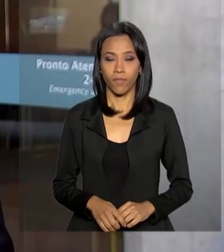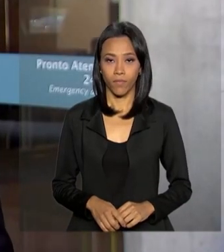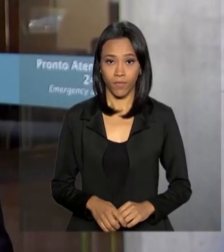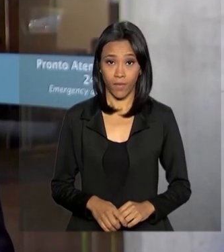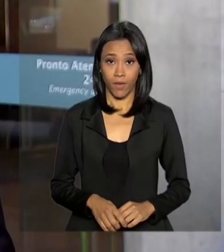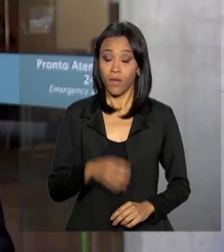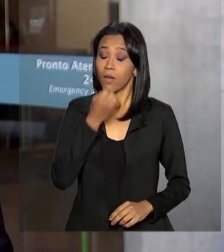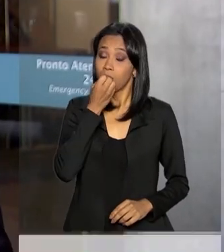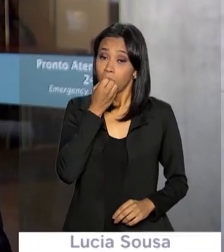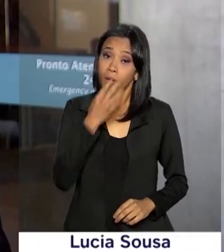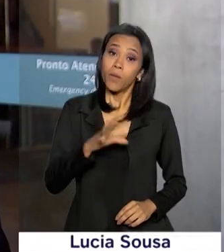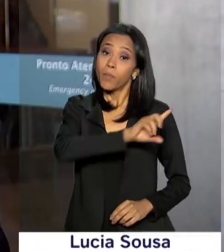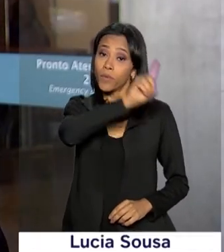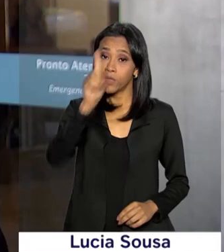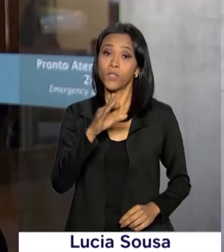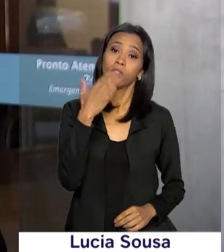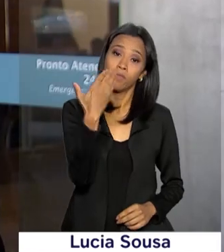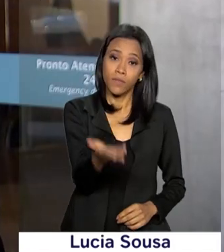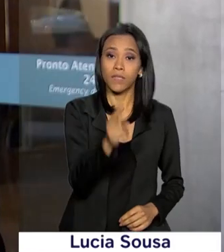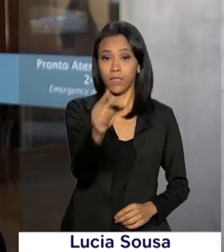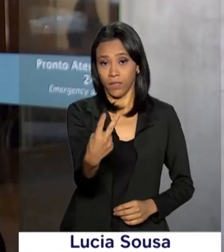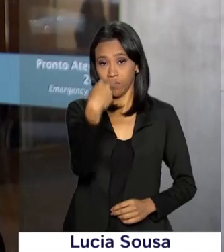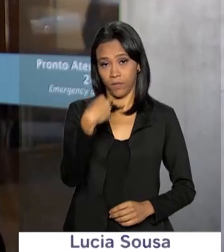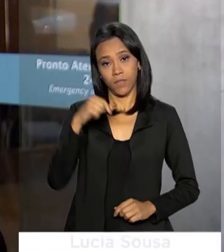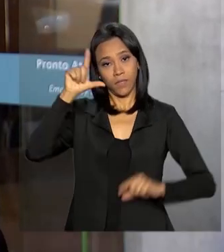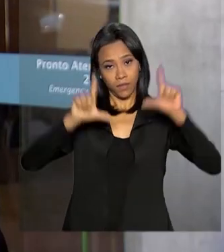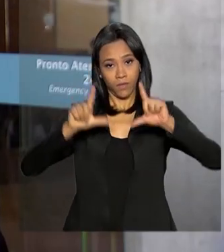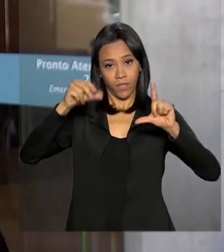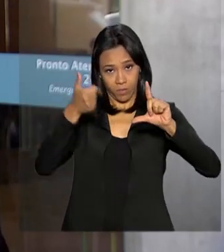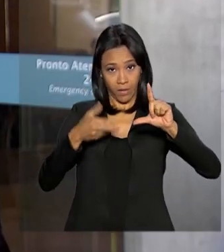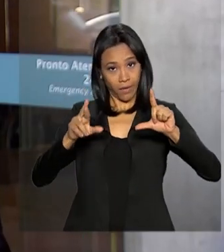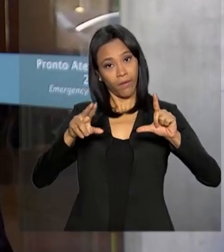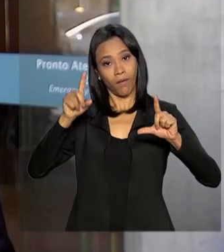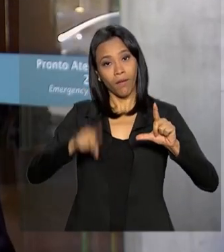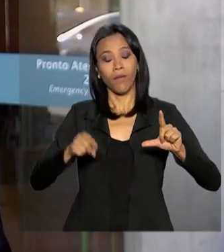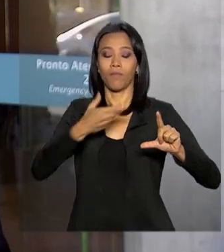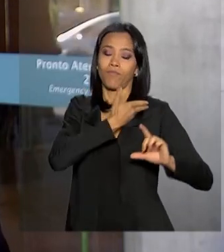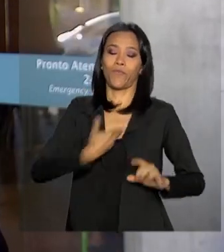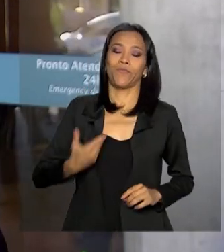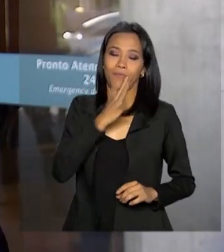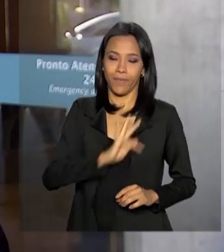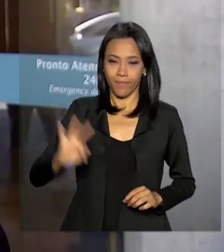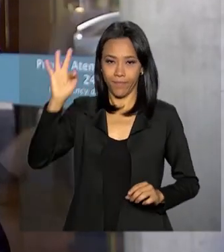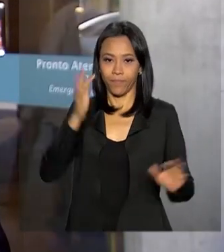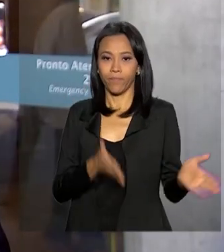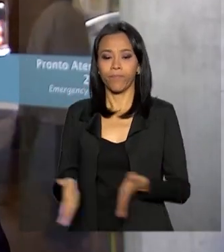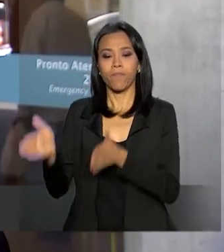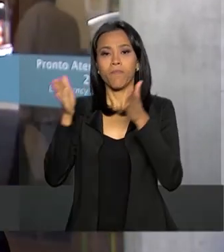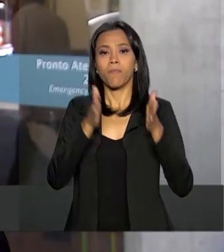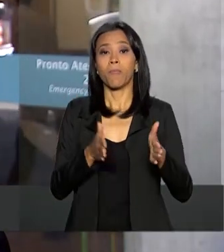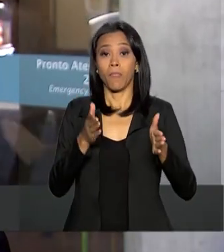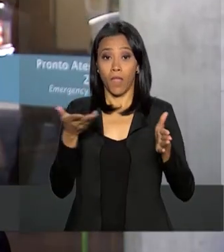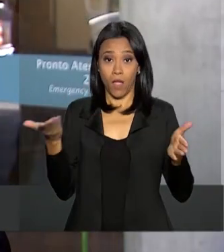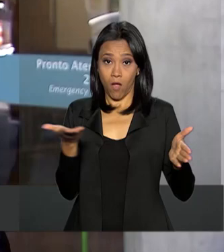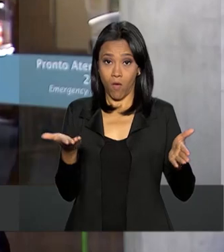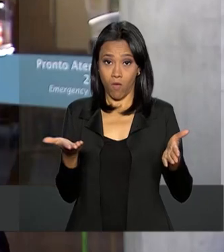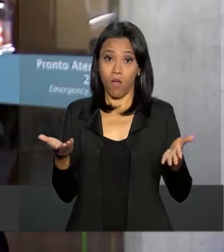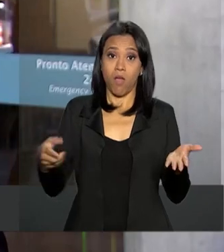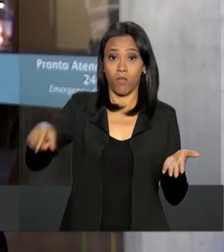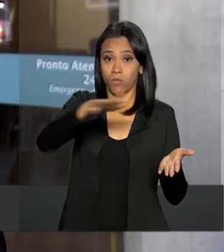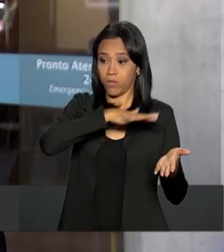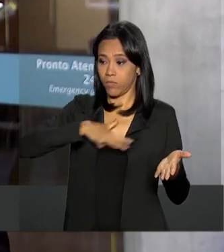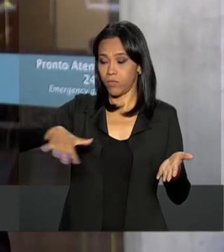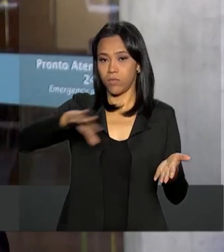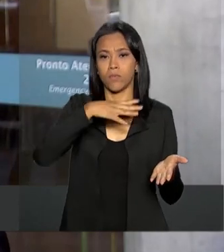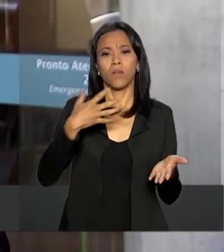Bom dia a você que acompanha a programação da NBR, a TV do governo federal. Voltamos a falar do hospital Albert Einstein na zona sul da